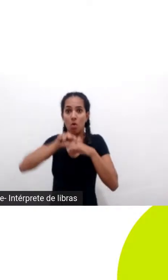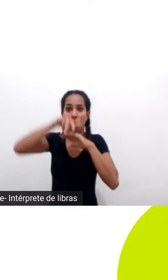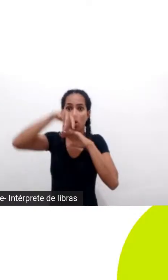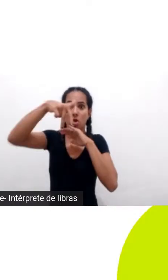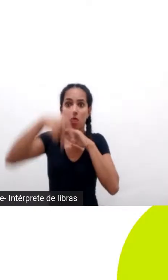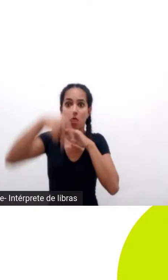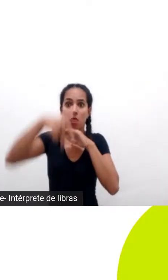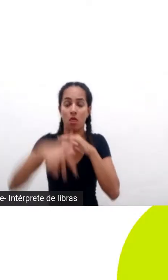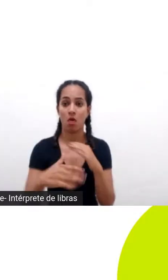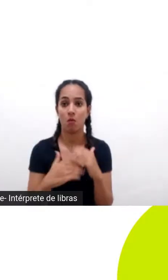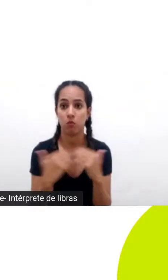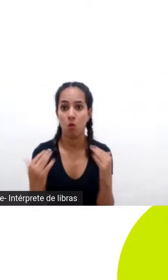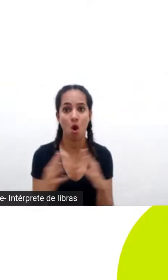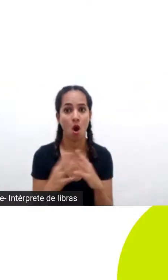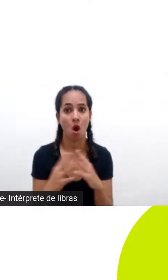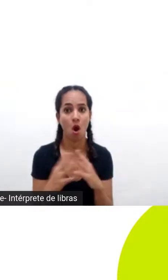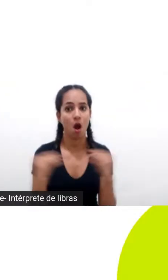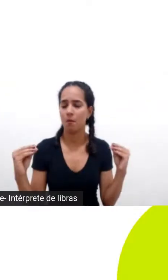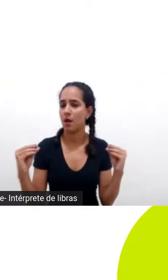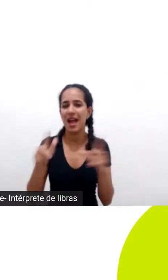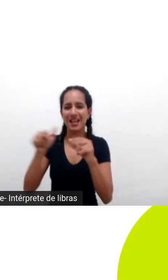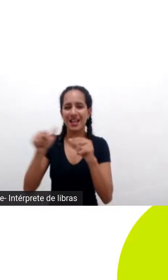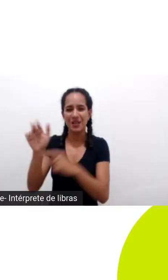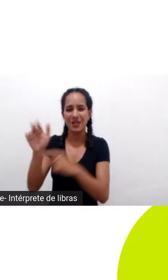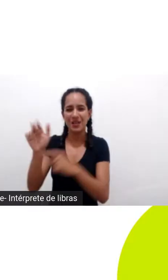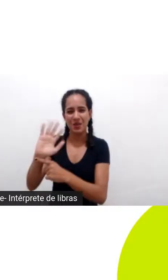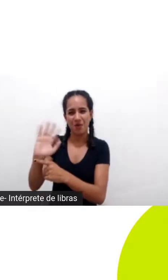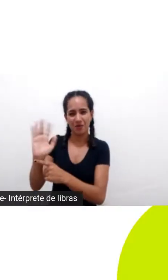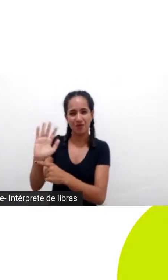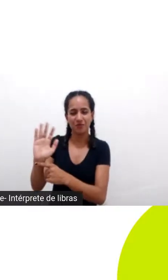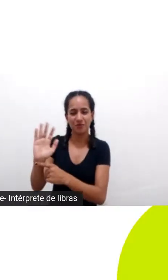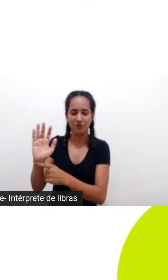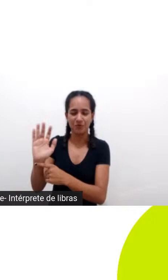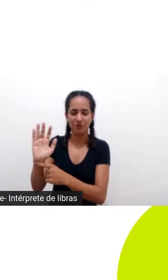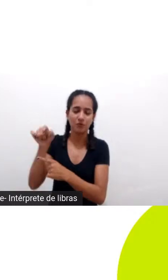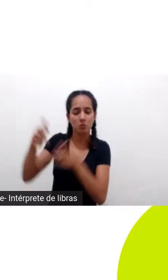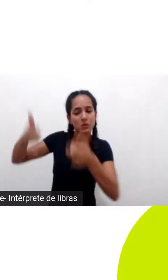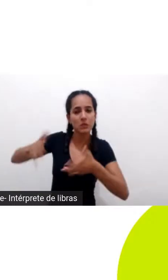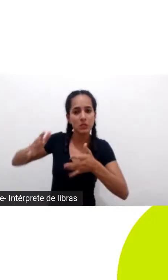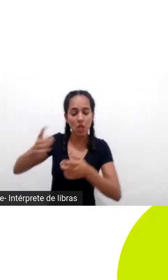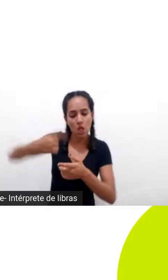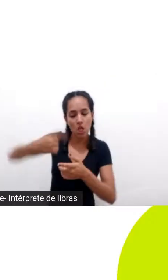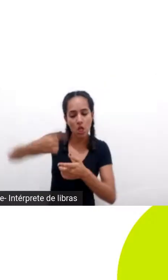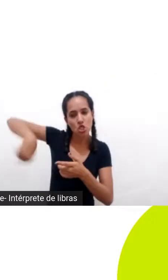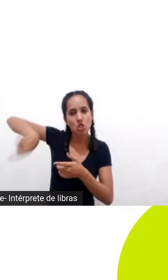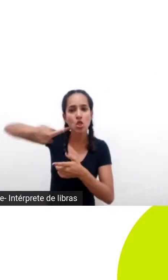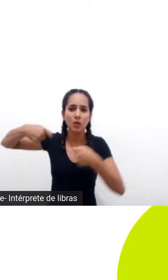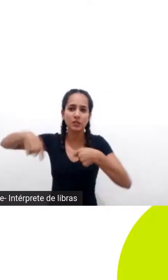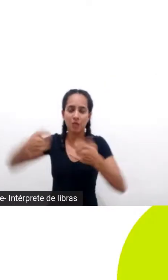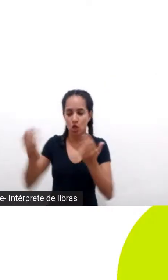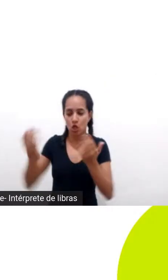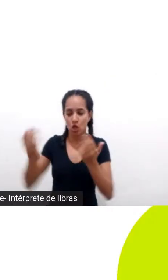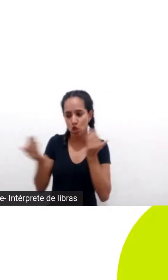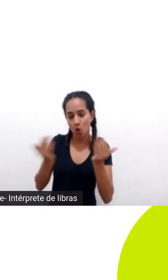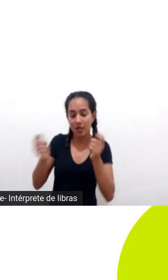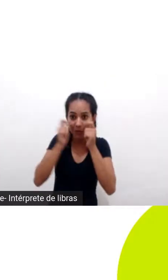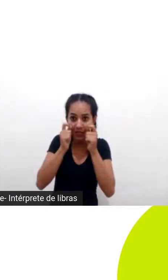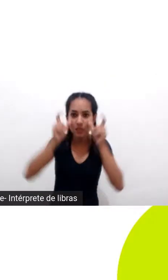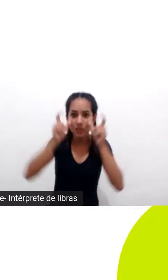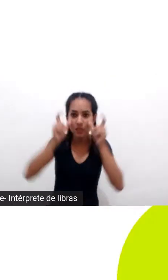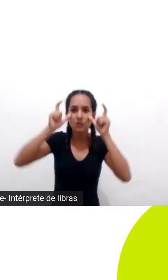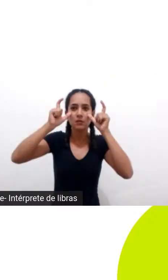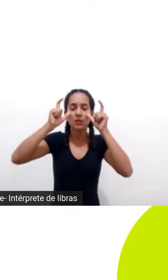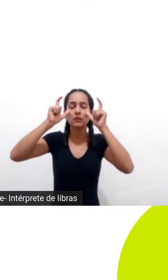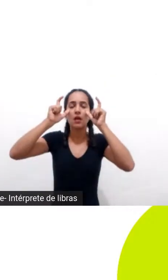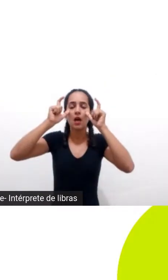Paul Safranek fez no filme Pequena Grande Vida nós como humanidade a gente também precisa despertar a gente precisa acordar para isso